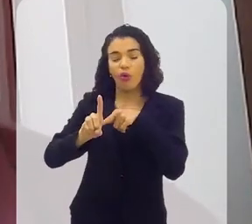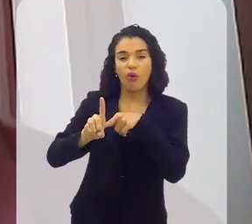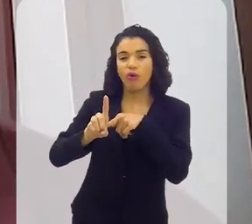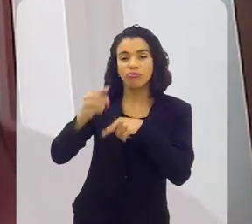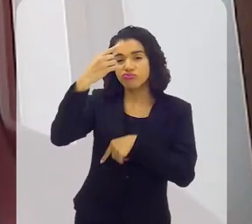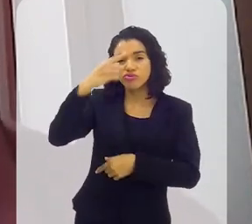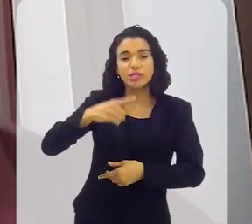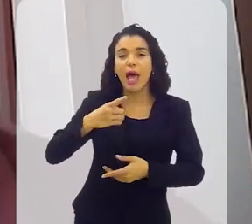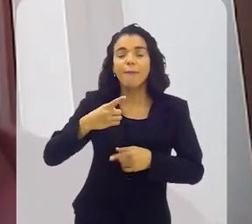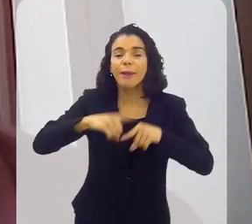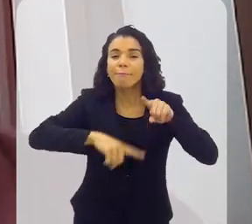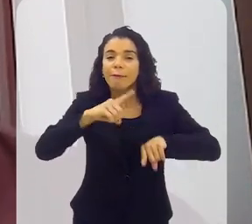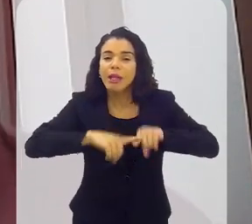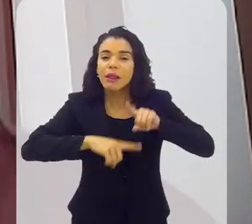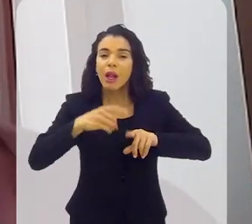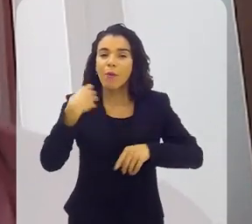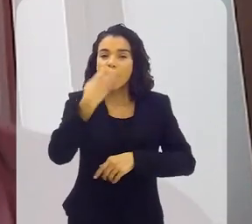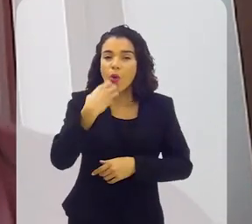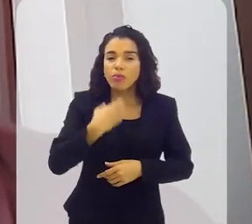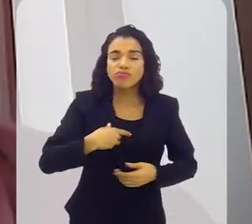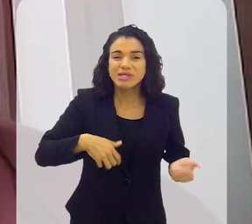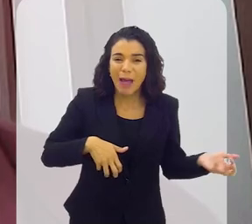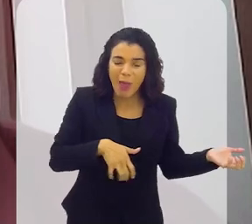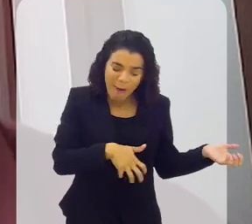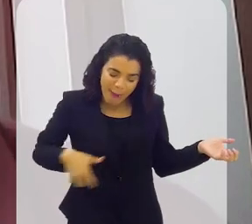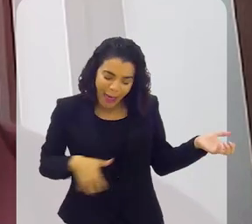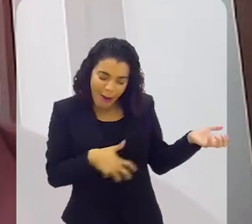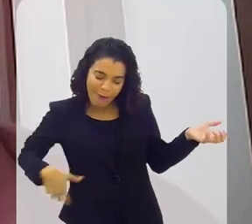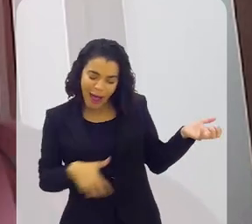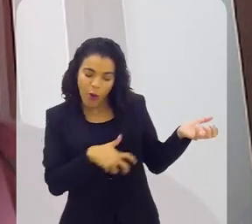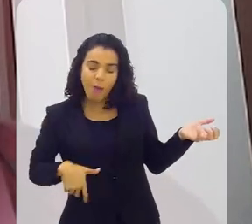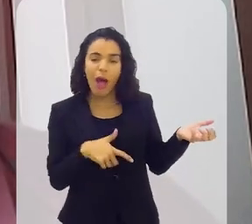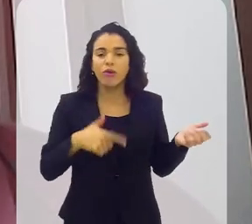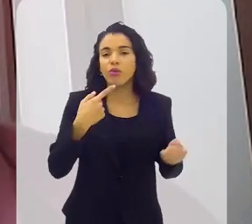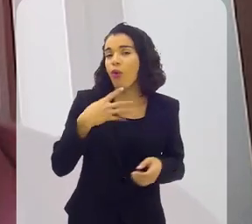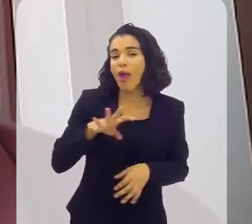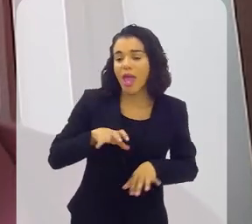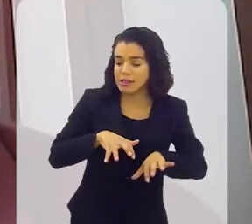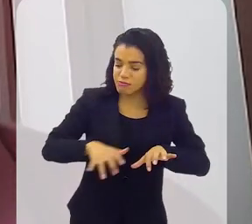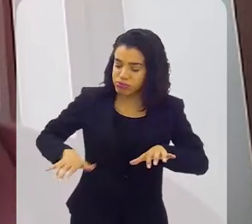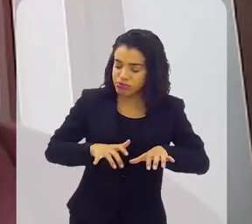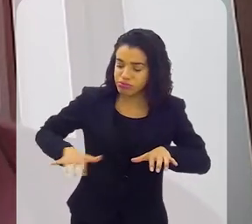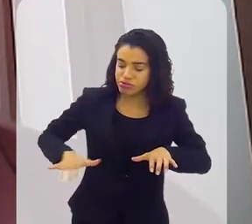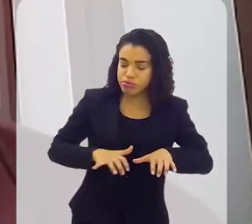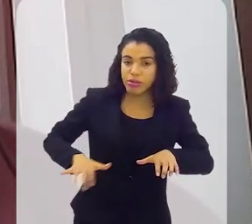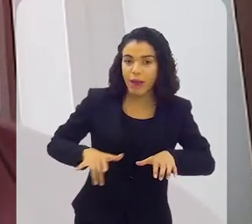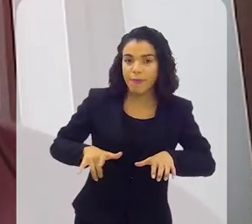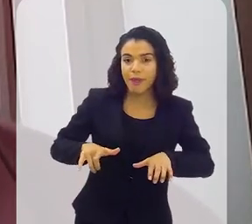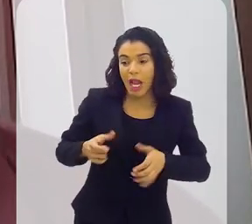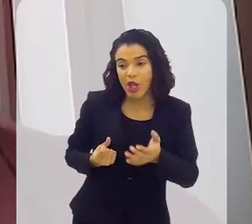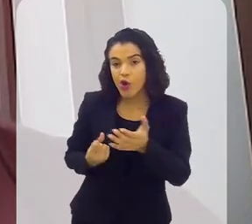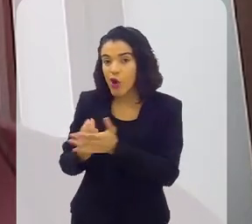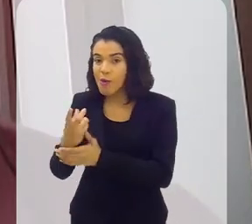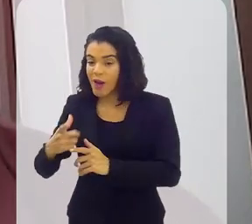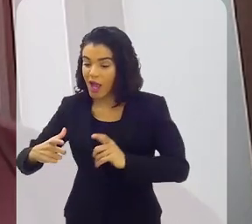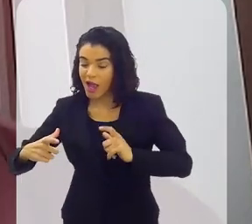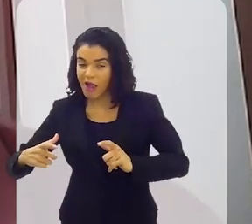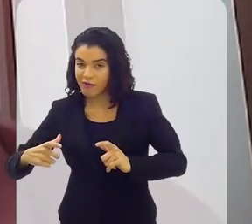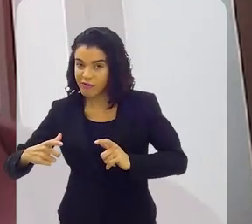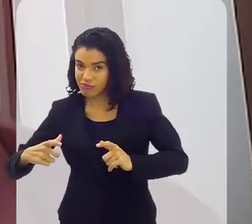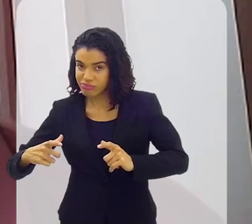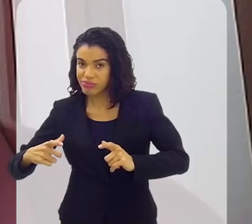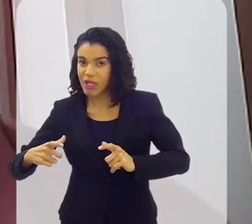sabe o que é um tamborinho, que é uma guitarra, não sabe o que é um piano, né? E o seu Armando, ele comprava o disco, não esperava chegar.